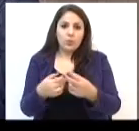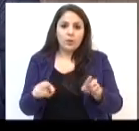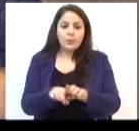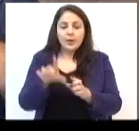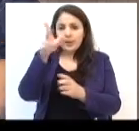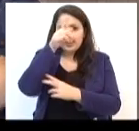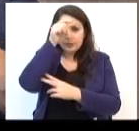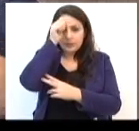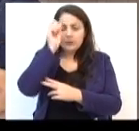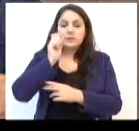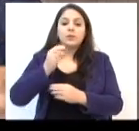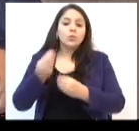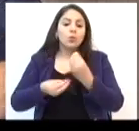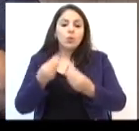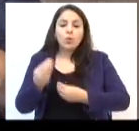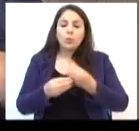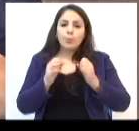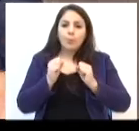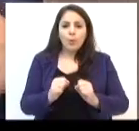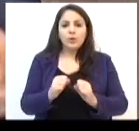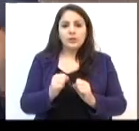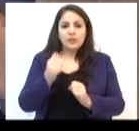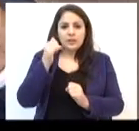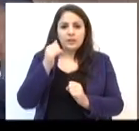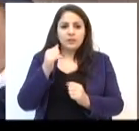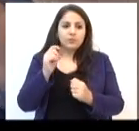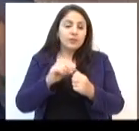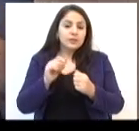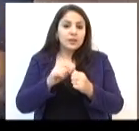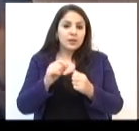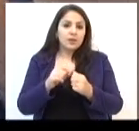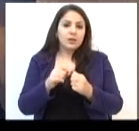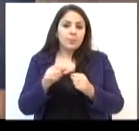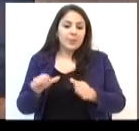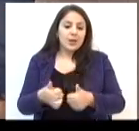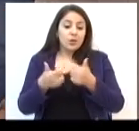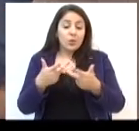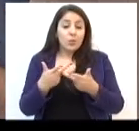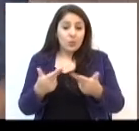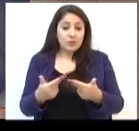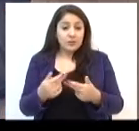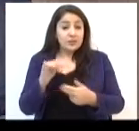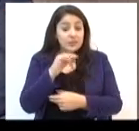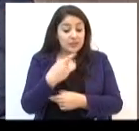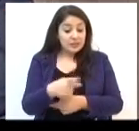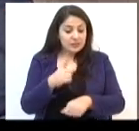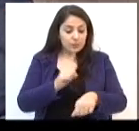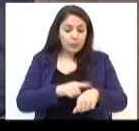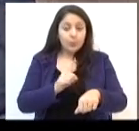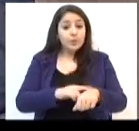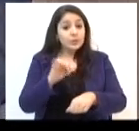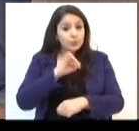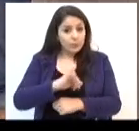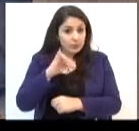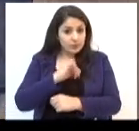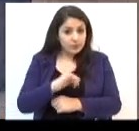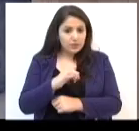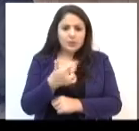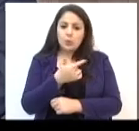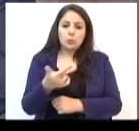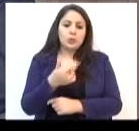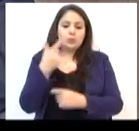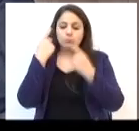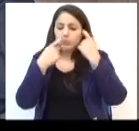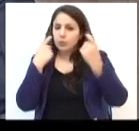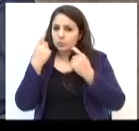e analisando as situações para que se tomem as condutas devidas. Nesse momento, é importante pontuar isso, nesse momento